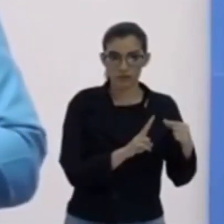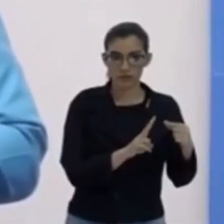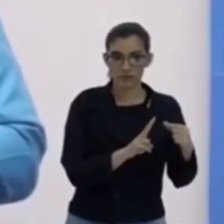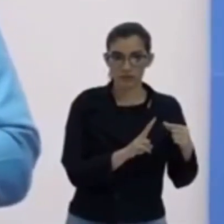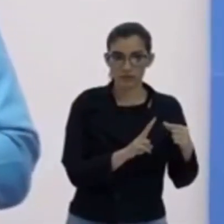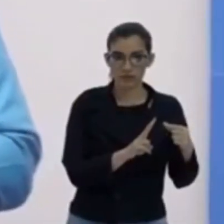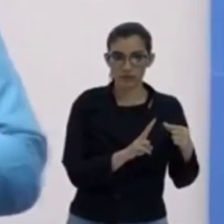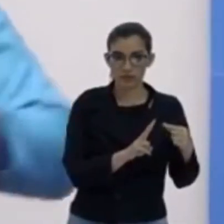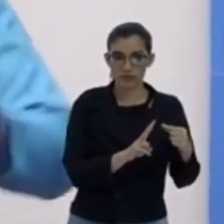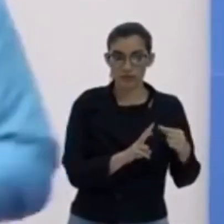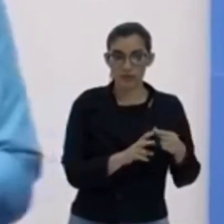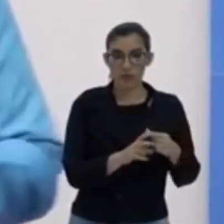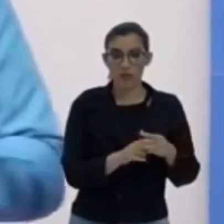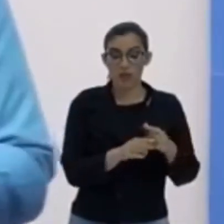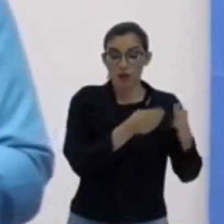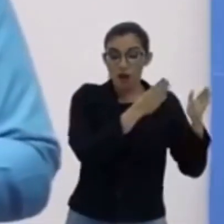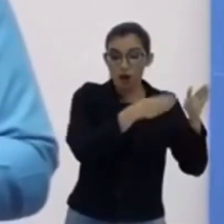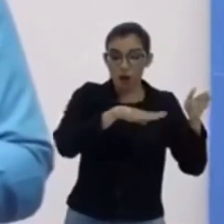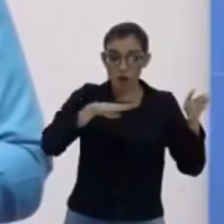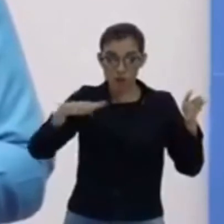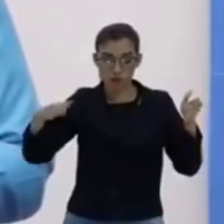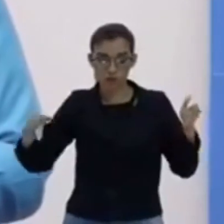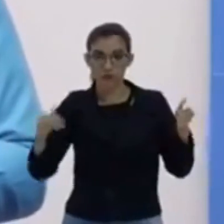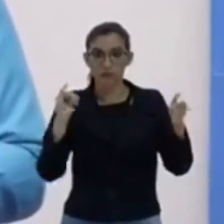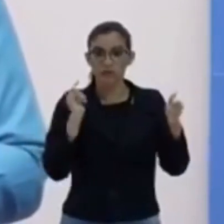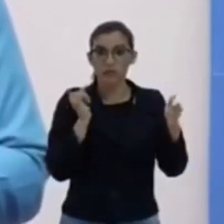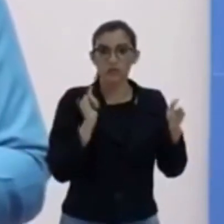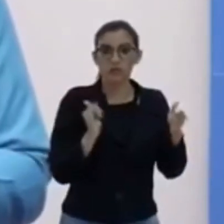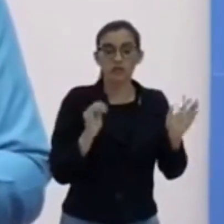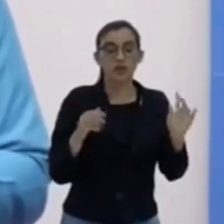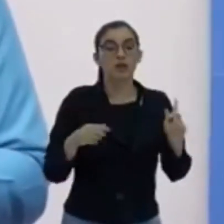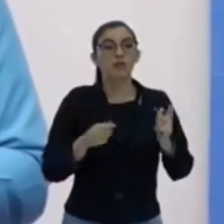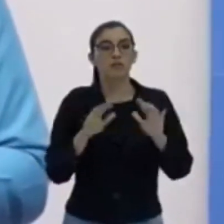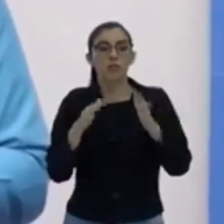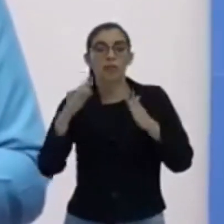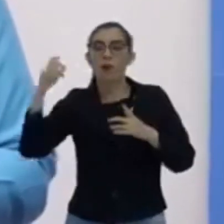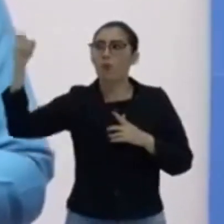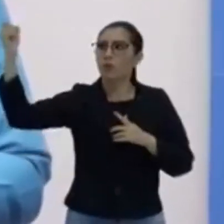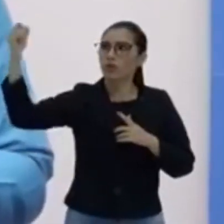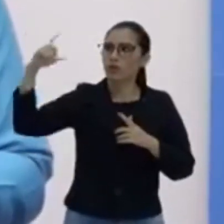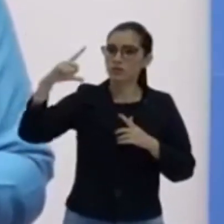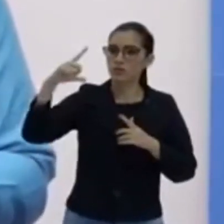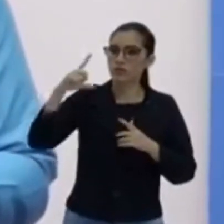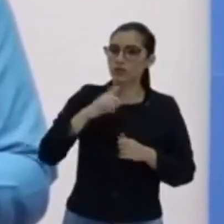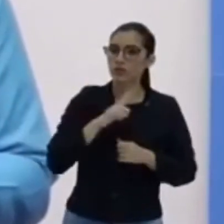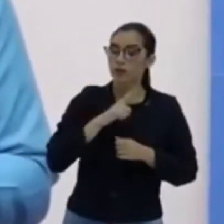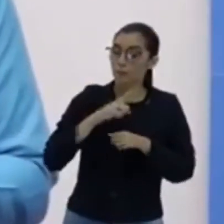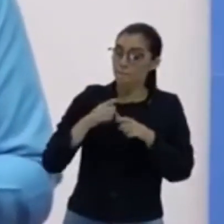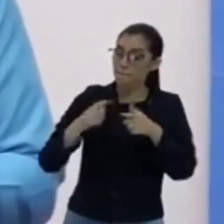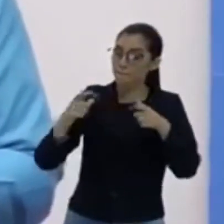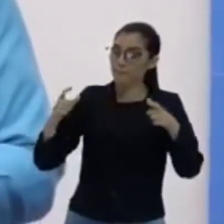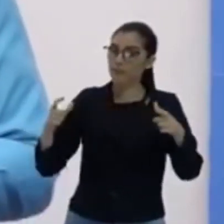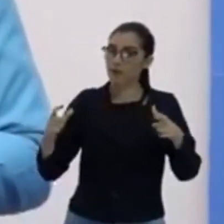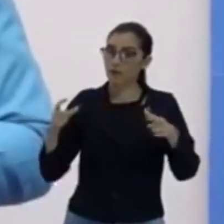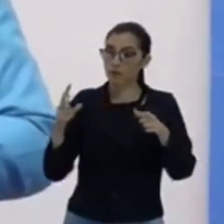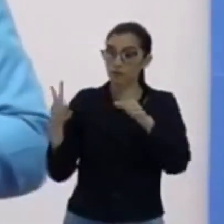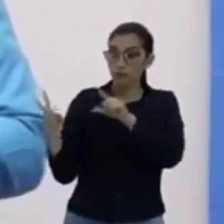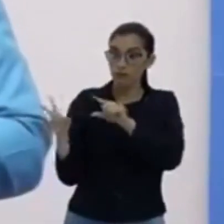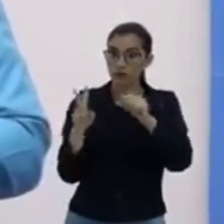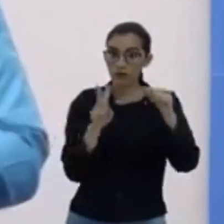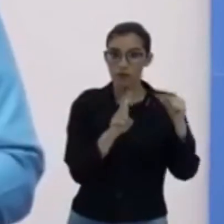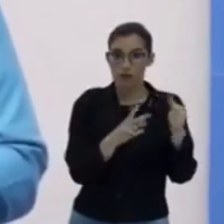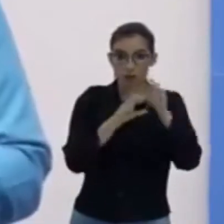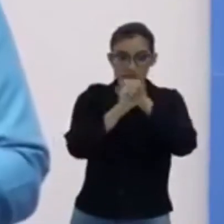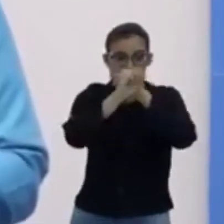a velocidade. Ah, então, a luz tem maior velocidade no ar? É. Tem menor velocidade